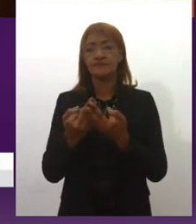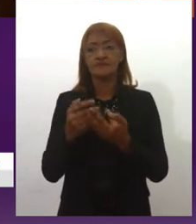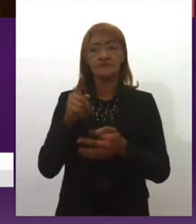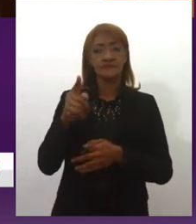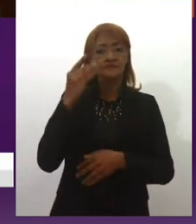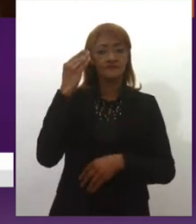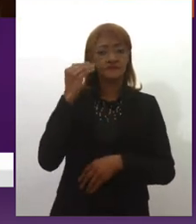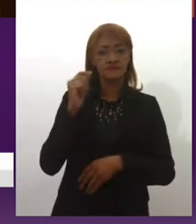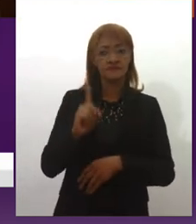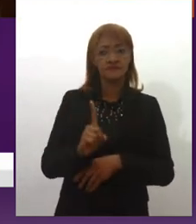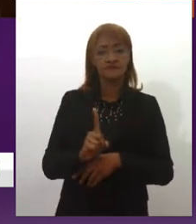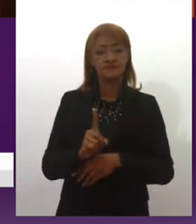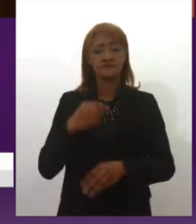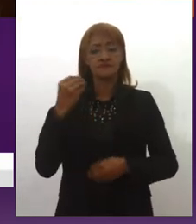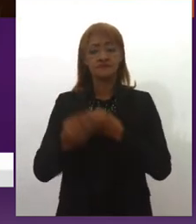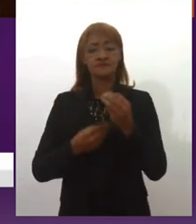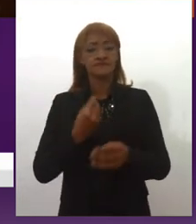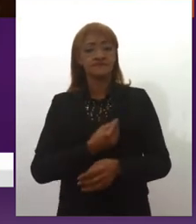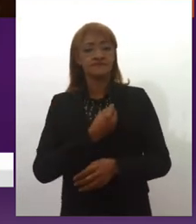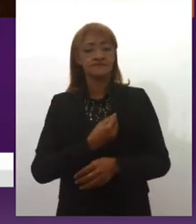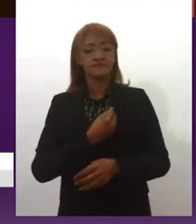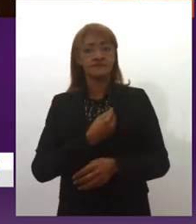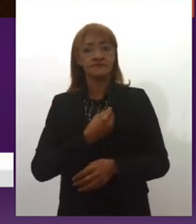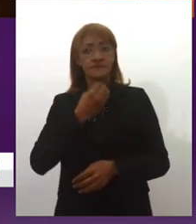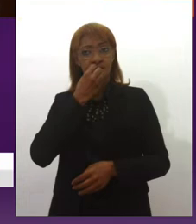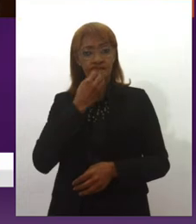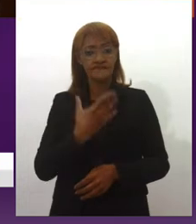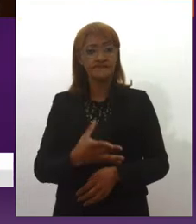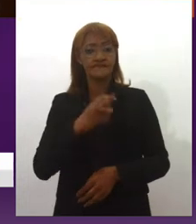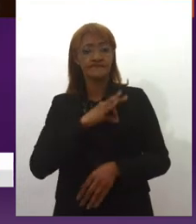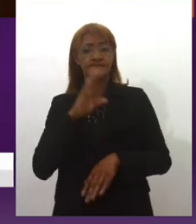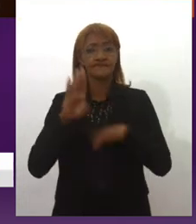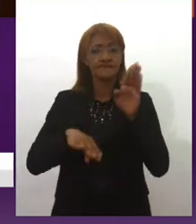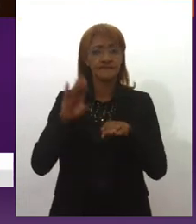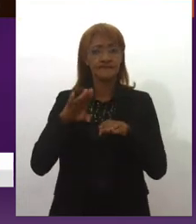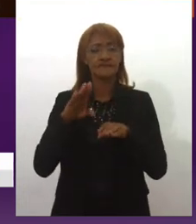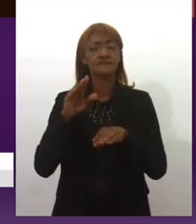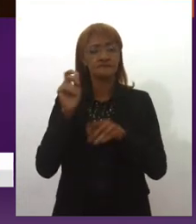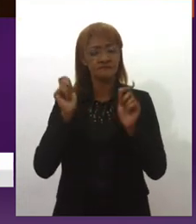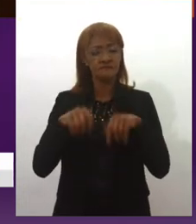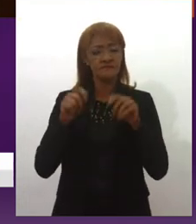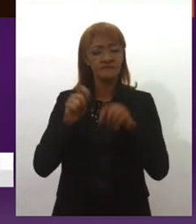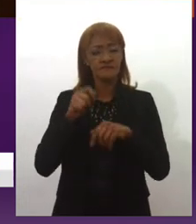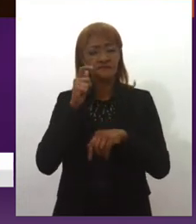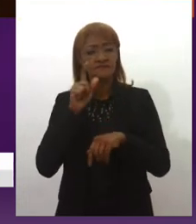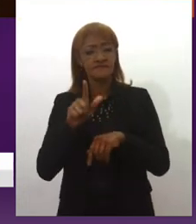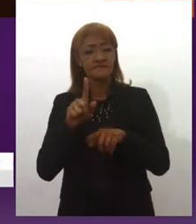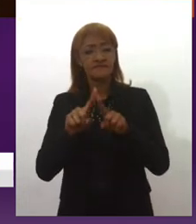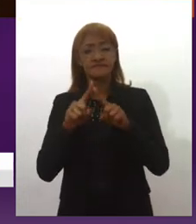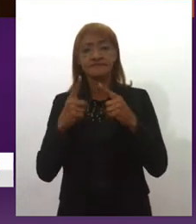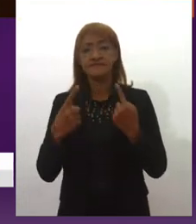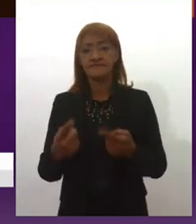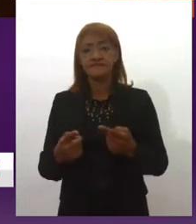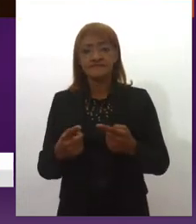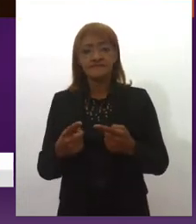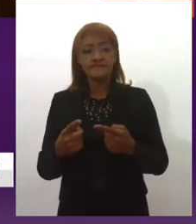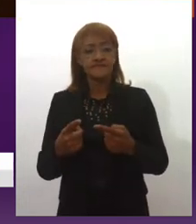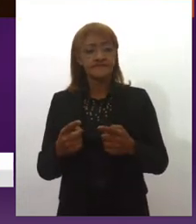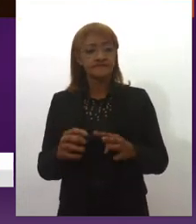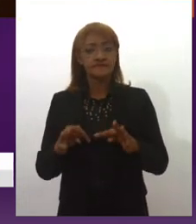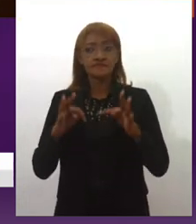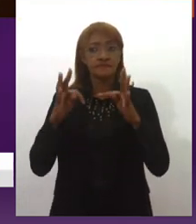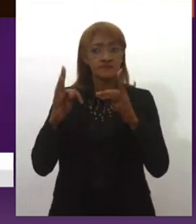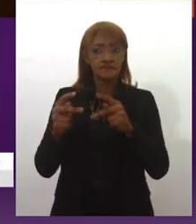uma seção social por renda, às vezes até consegue por comércio e tudo mais, mas nem todo mundo acontece